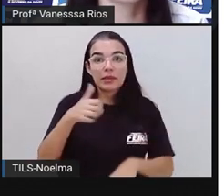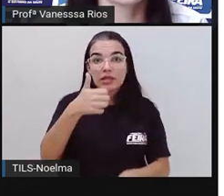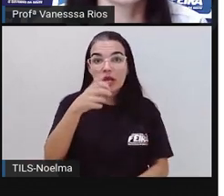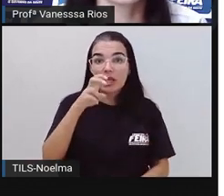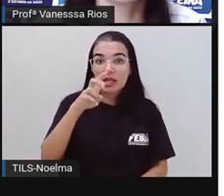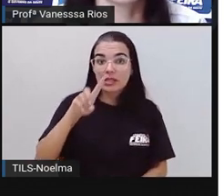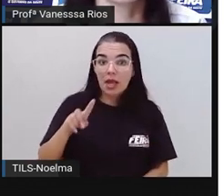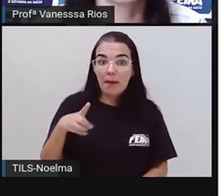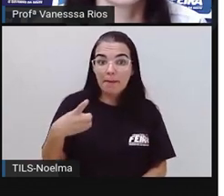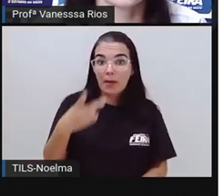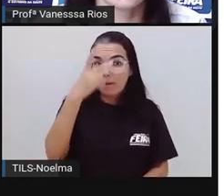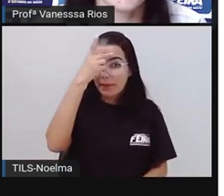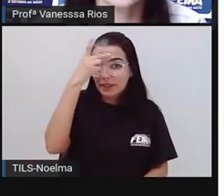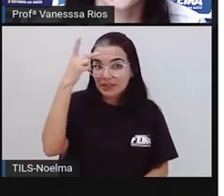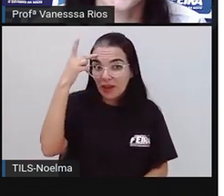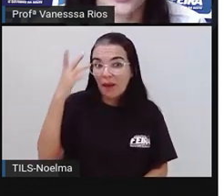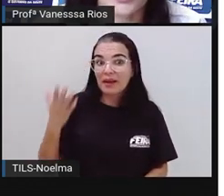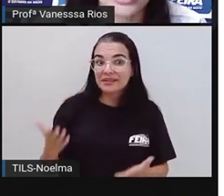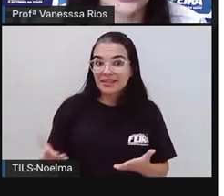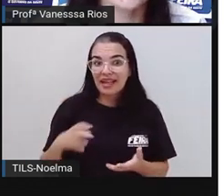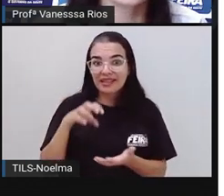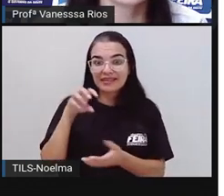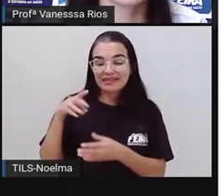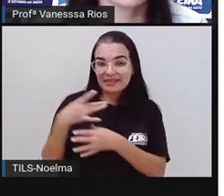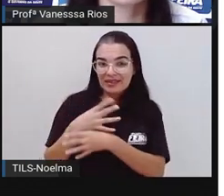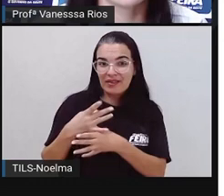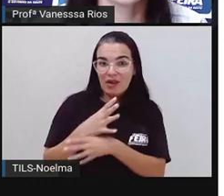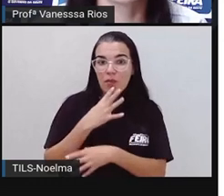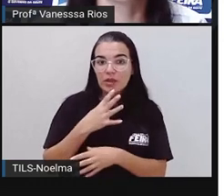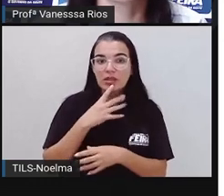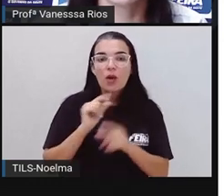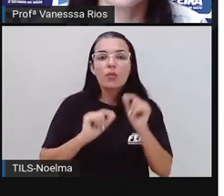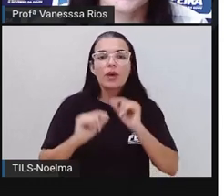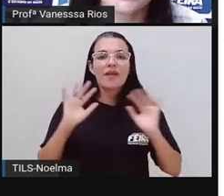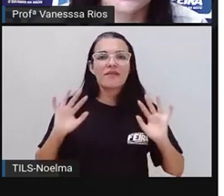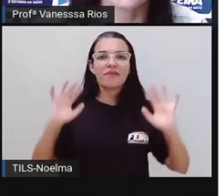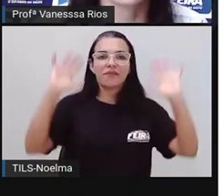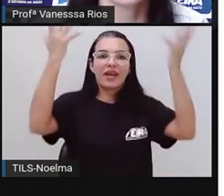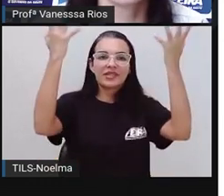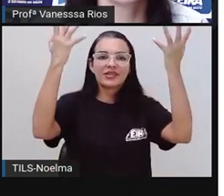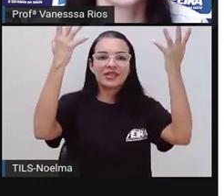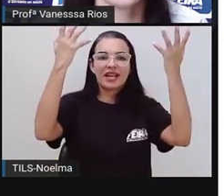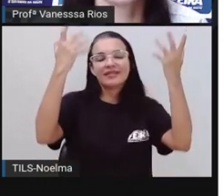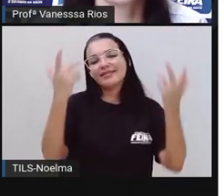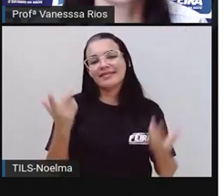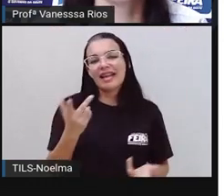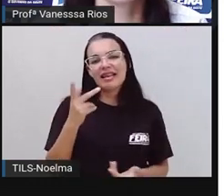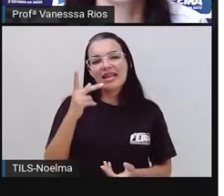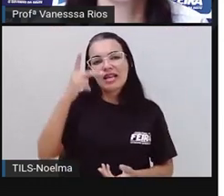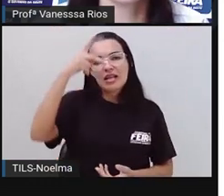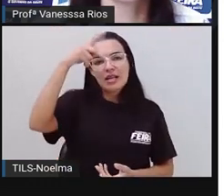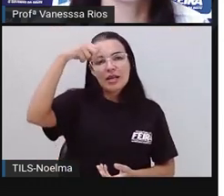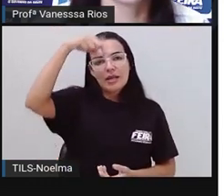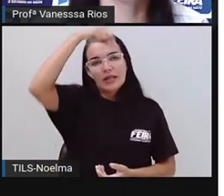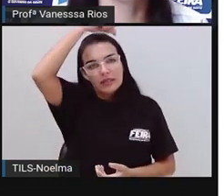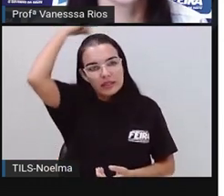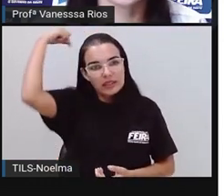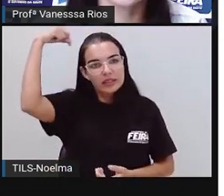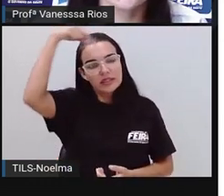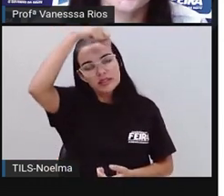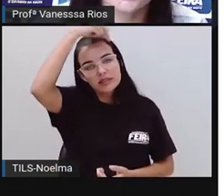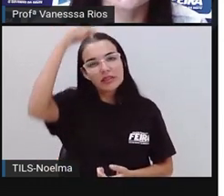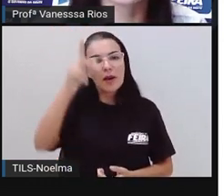distrito é conhecido regionalmente pela Festa de São Pedro, onde reúne centenas de pessoas